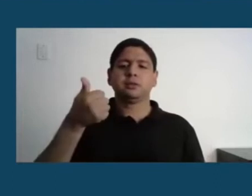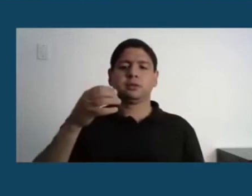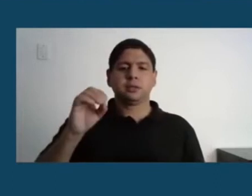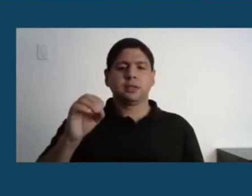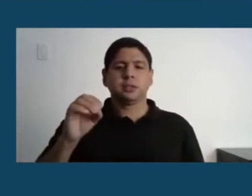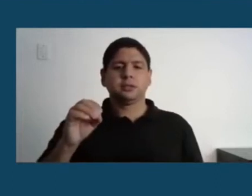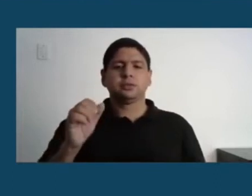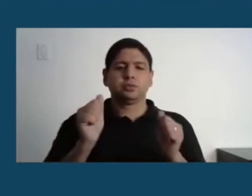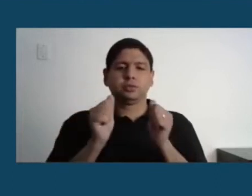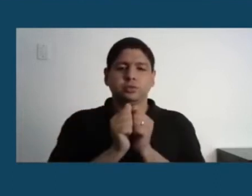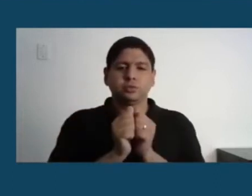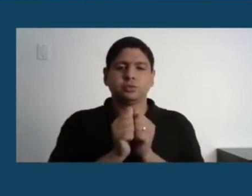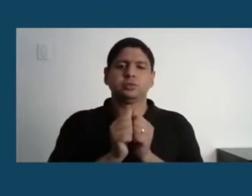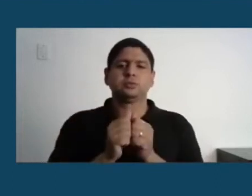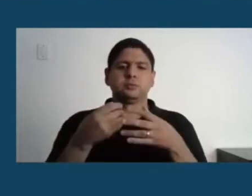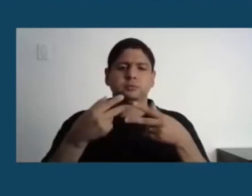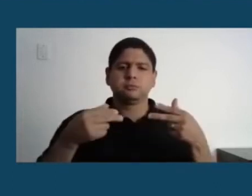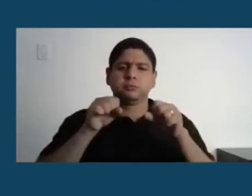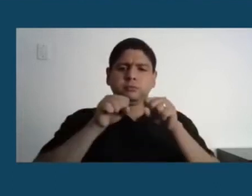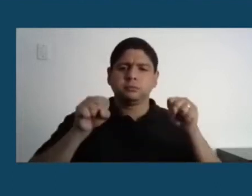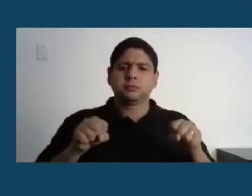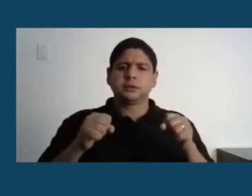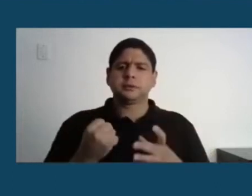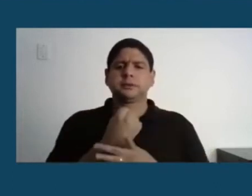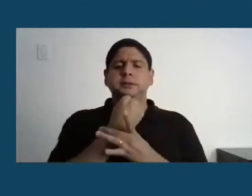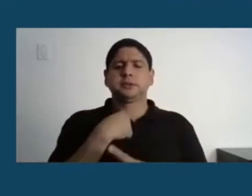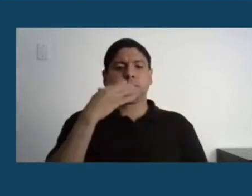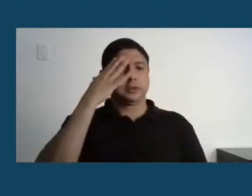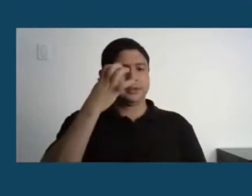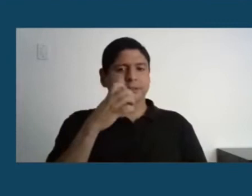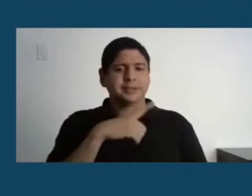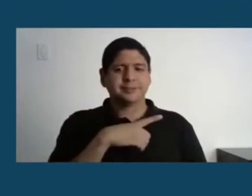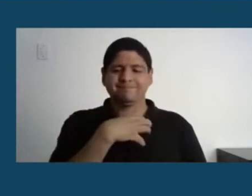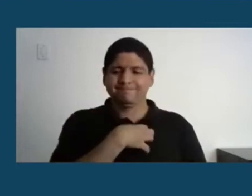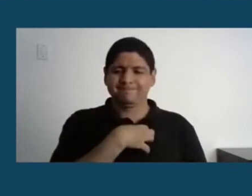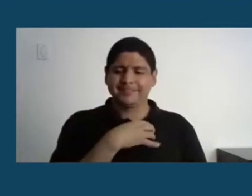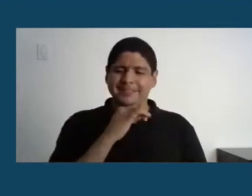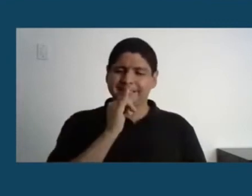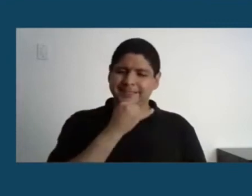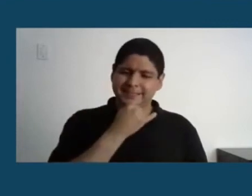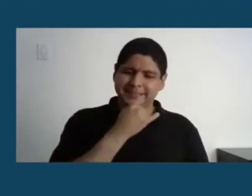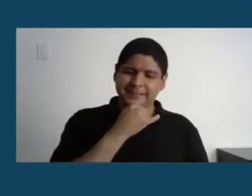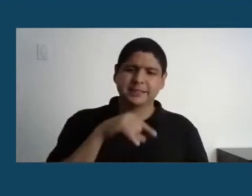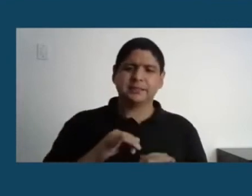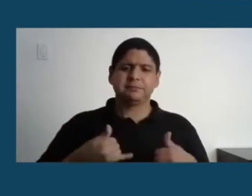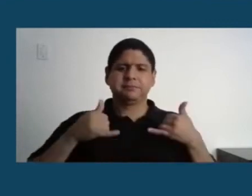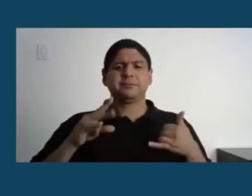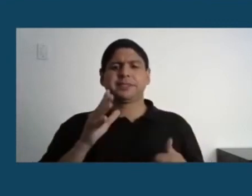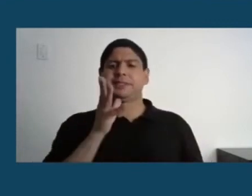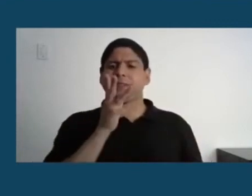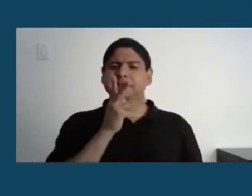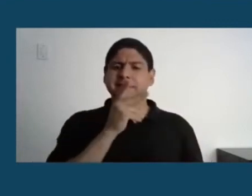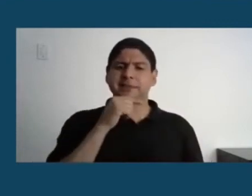inclusive cidades inteligentes e sustentáveis. Imagina que para nós é uma tristeza ver que a transição energética vai demorar mais a acontecer